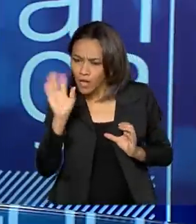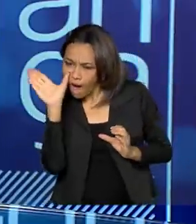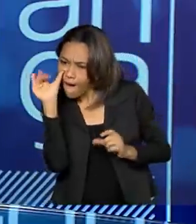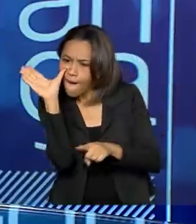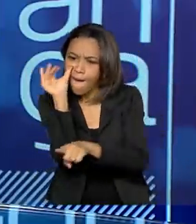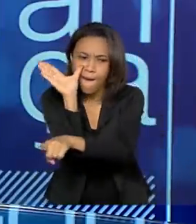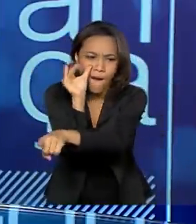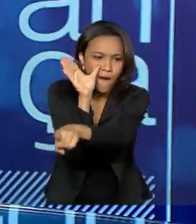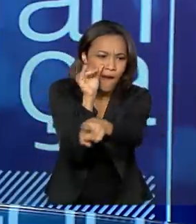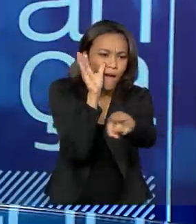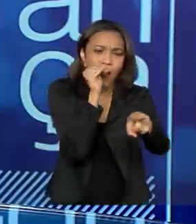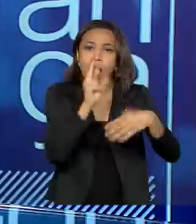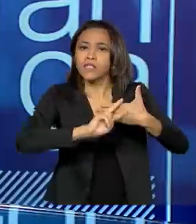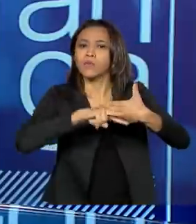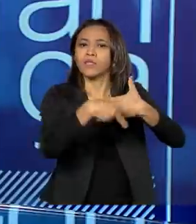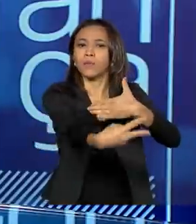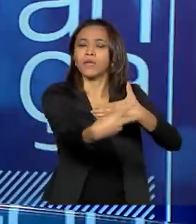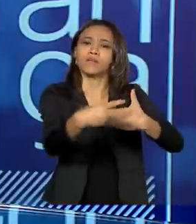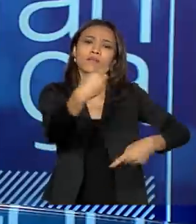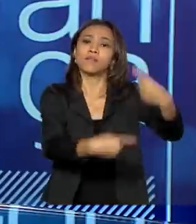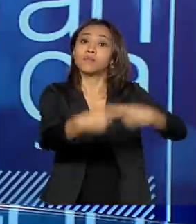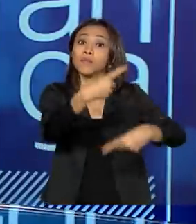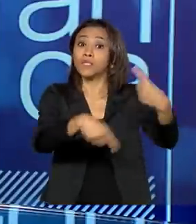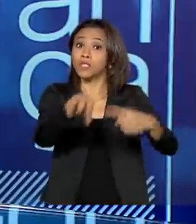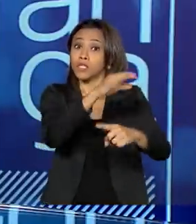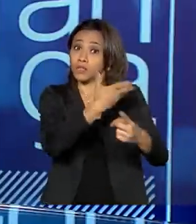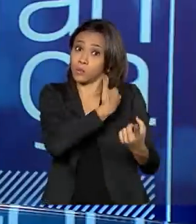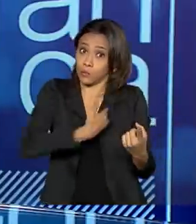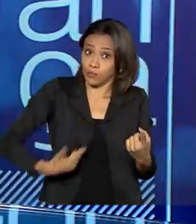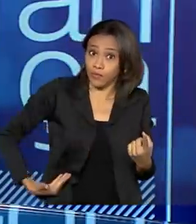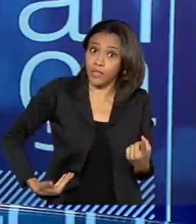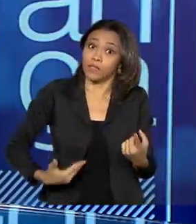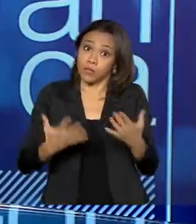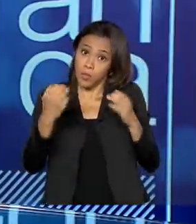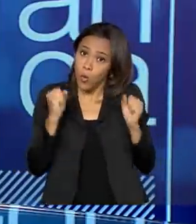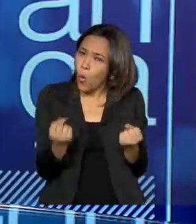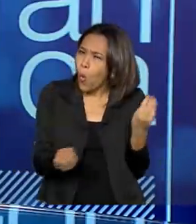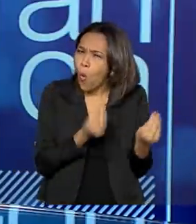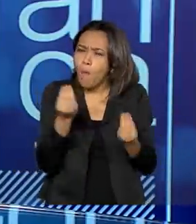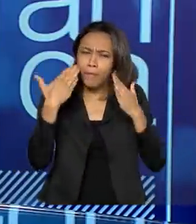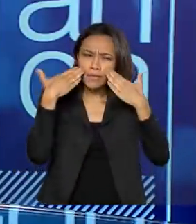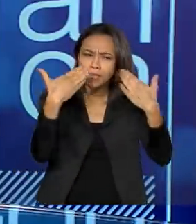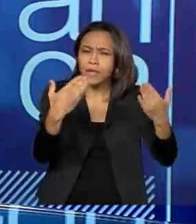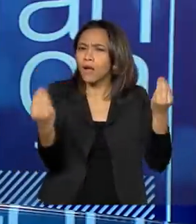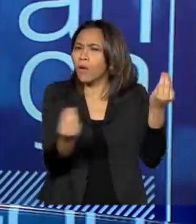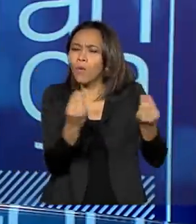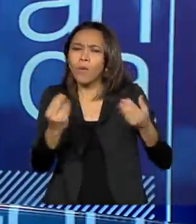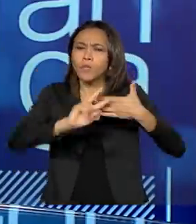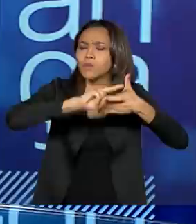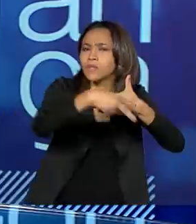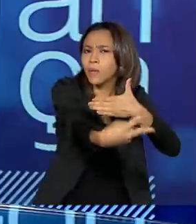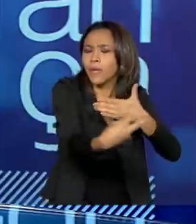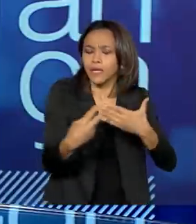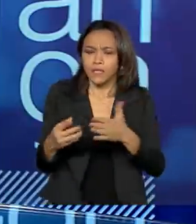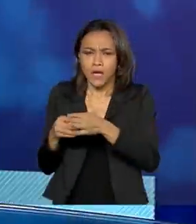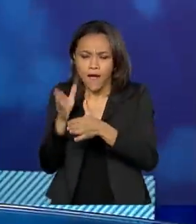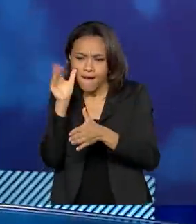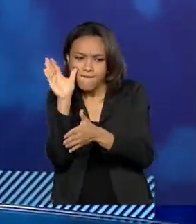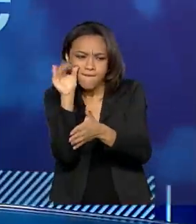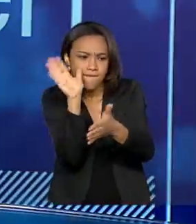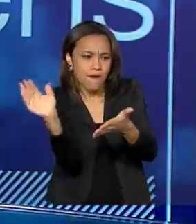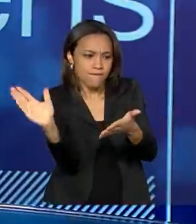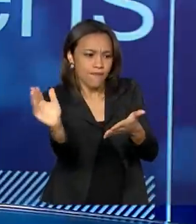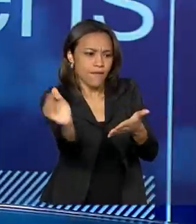quais os reflexos que uma política pública pode apresentar, quais os resultados e reflexos dessa política pública que foi